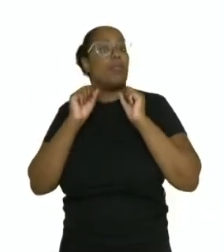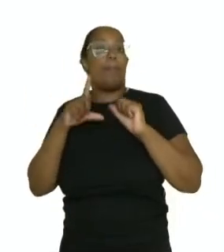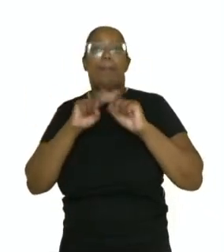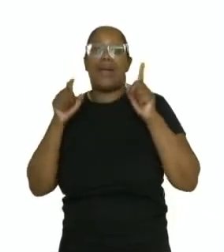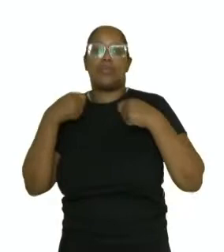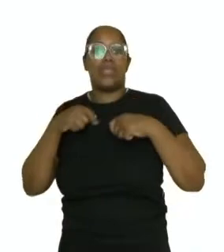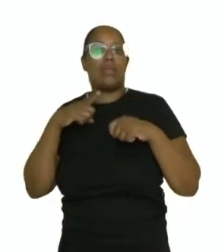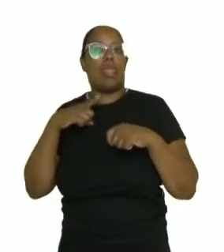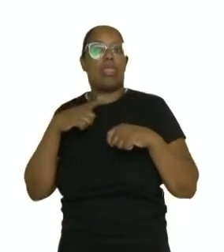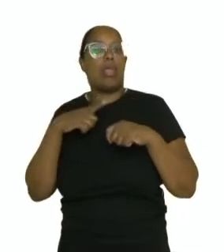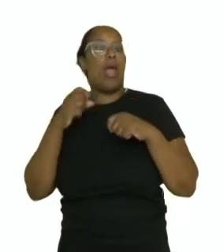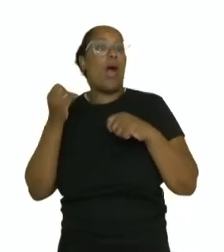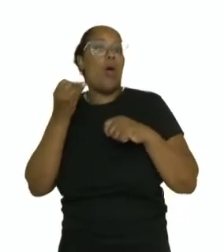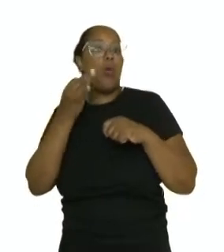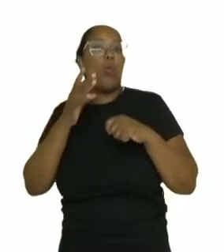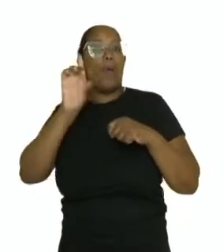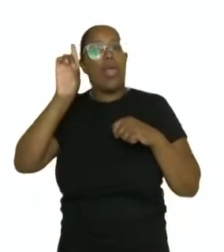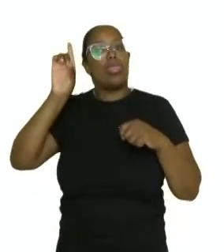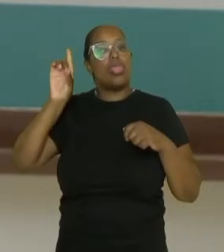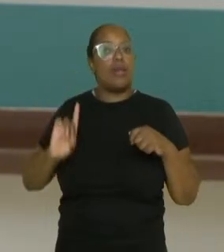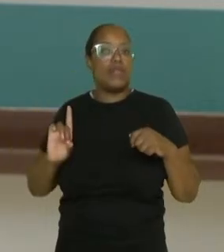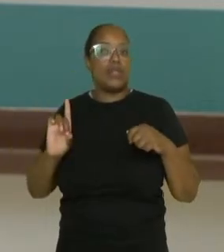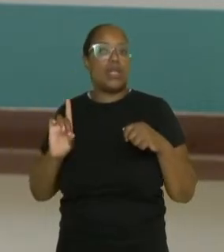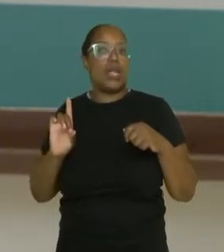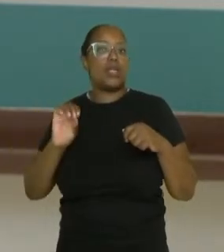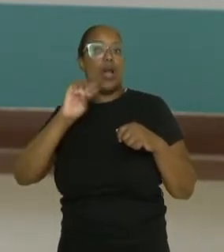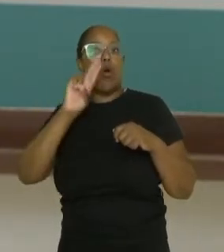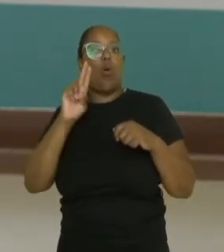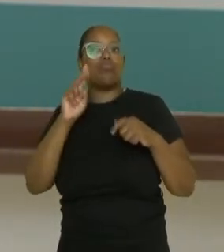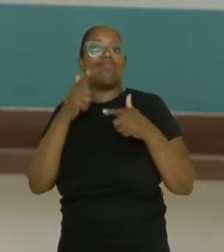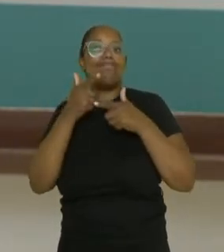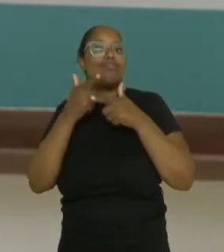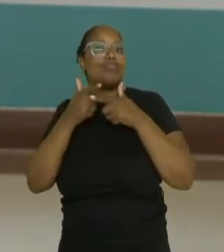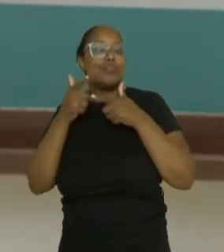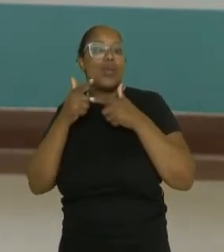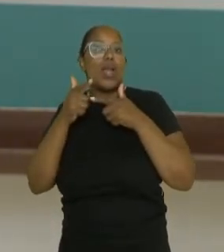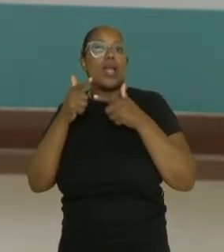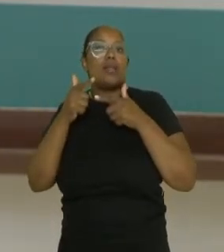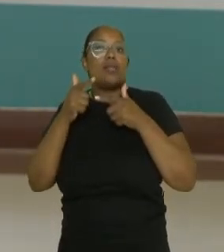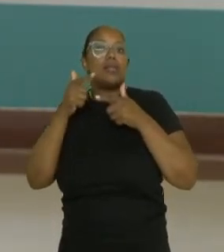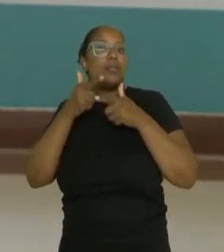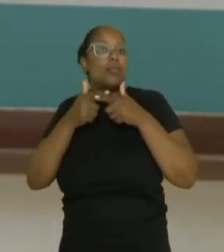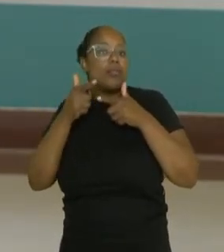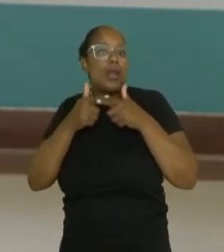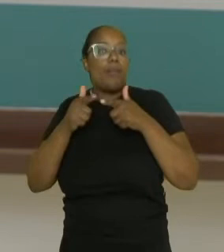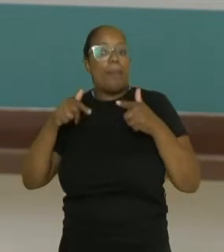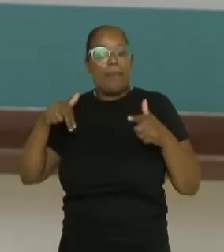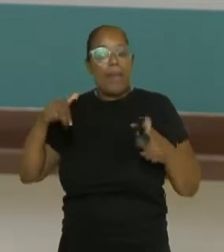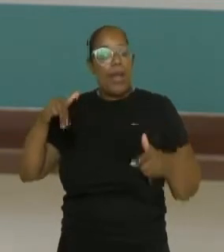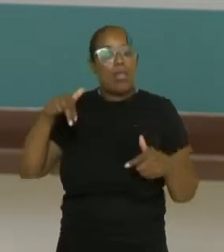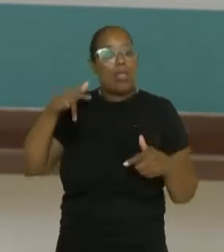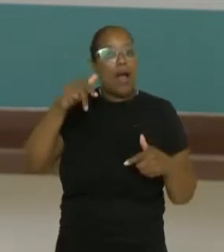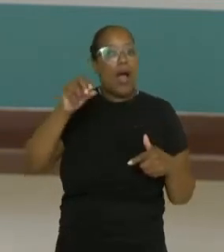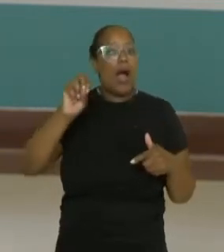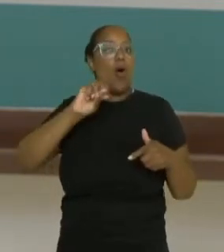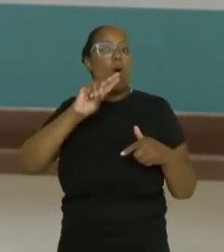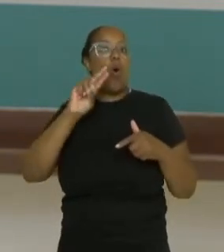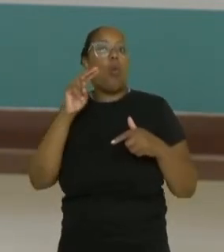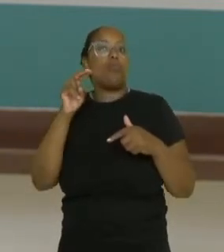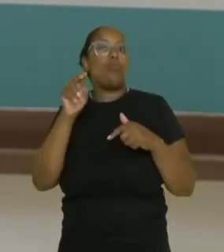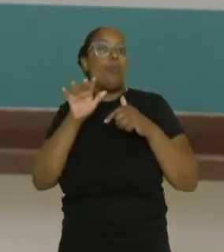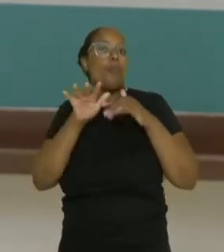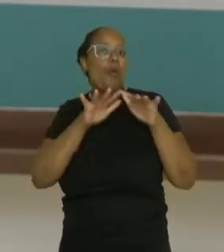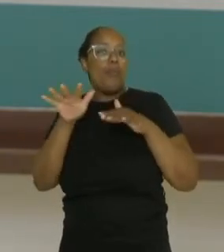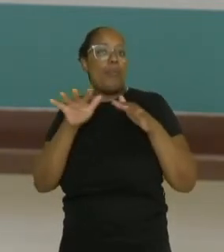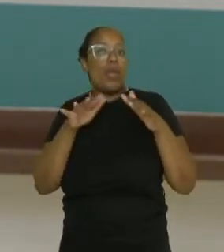física ou relacionada à locomoção então são esse tipo de pessoas que podem executar o vôlei